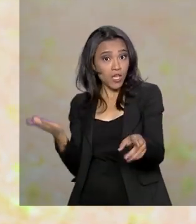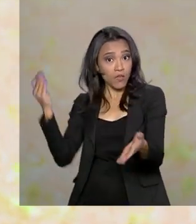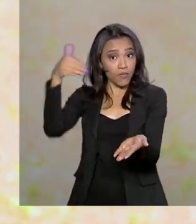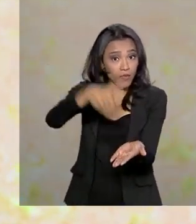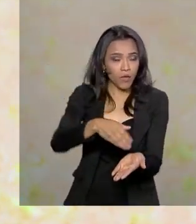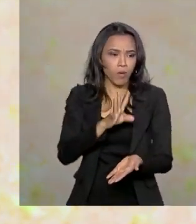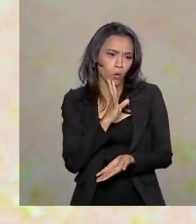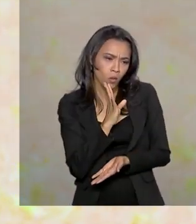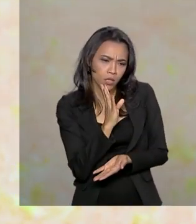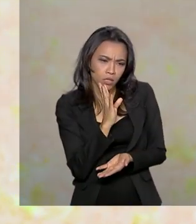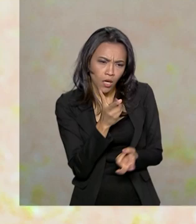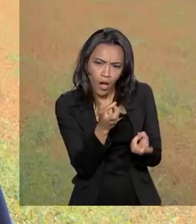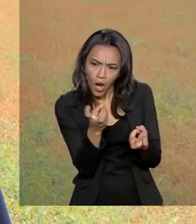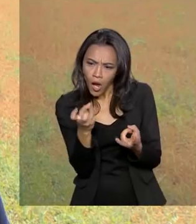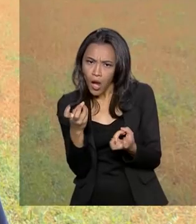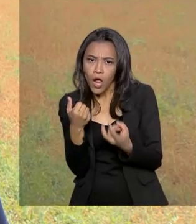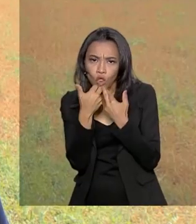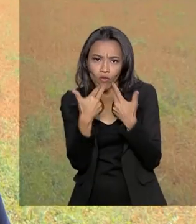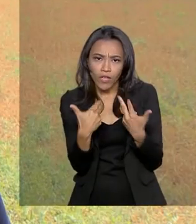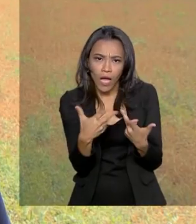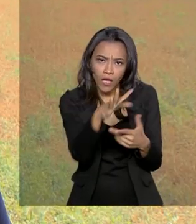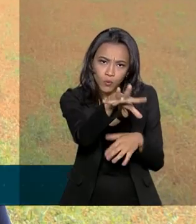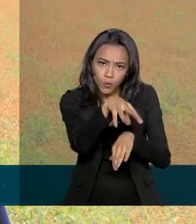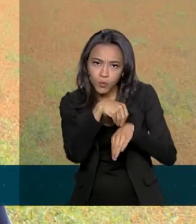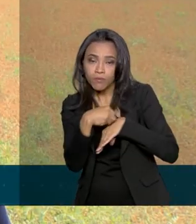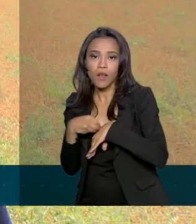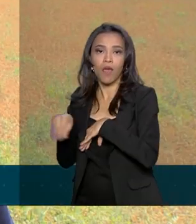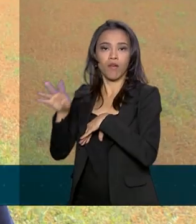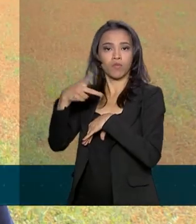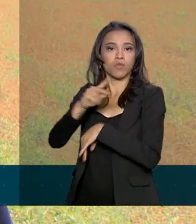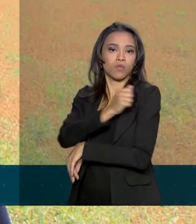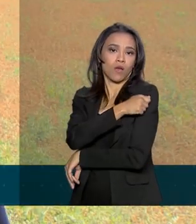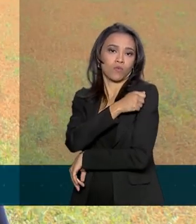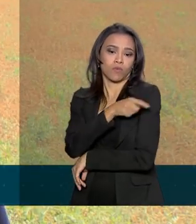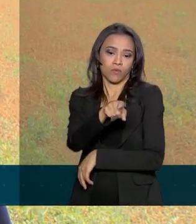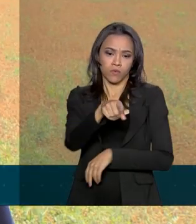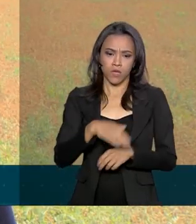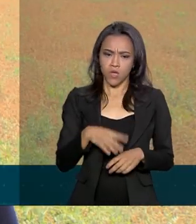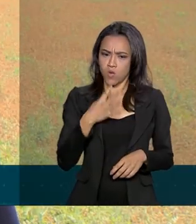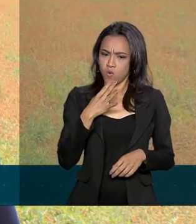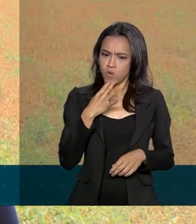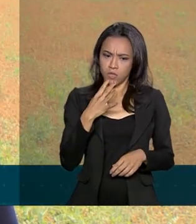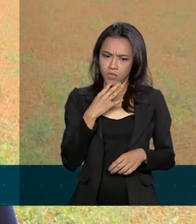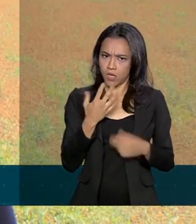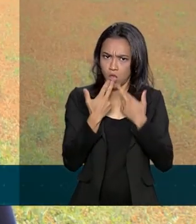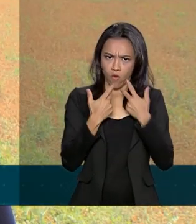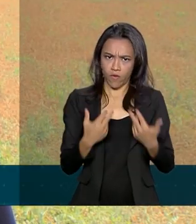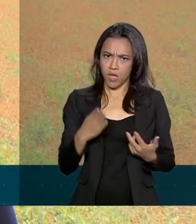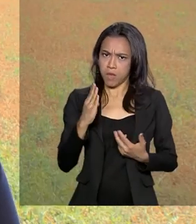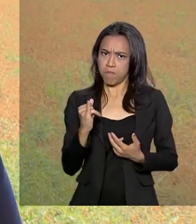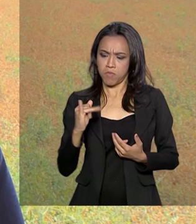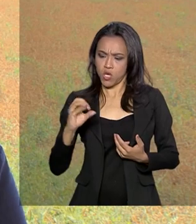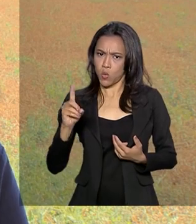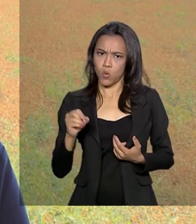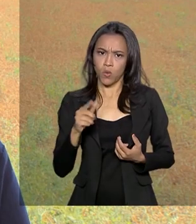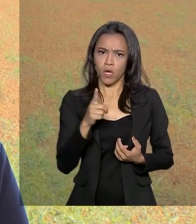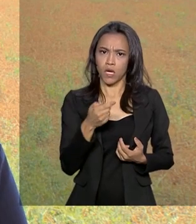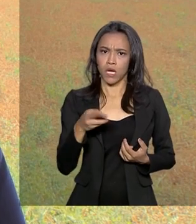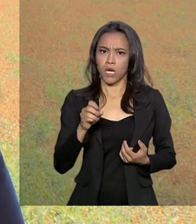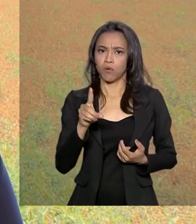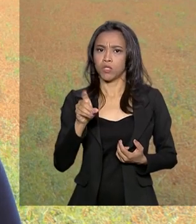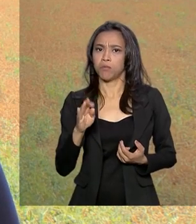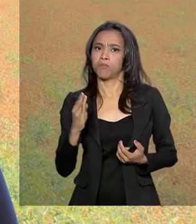para levar a novidade aos alunos. Eu conheci um pouco de ervilha, mas lentilha e grão-de-bico é novidade. E assim, são culturas